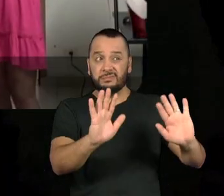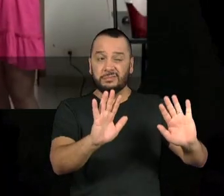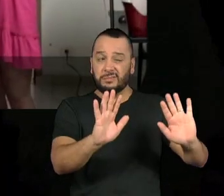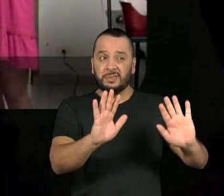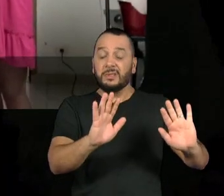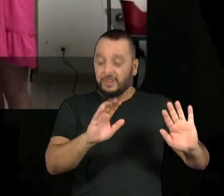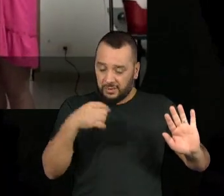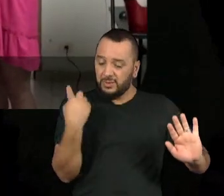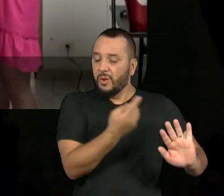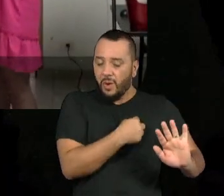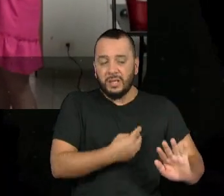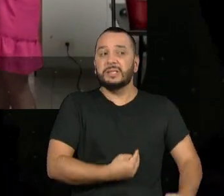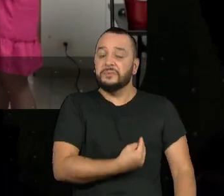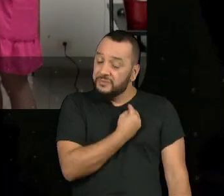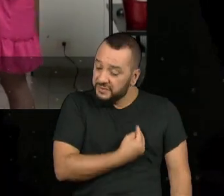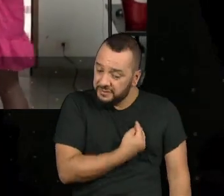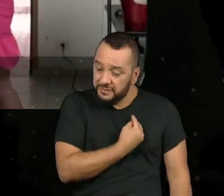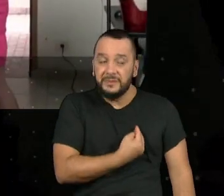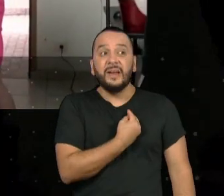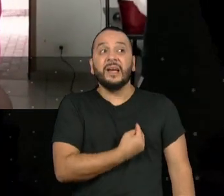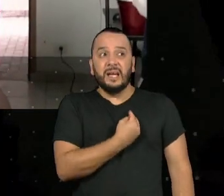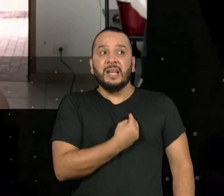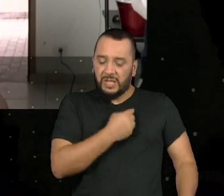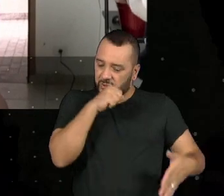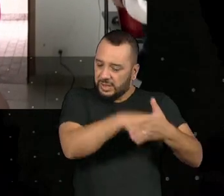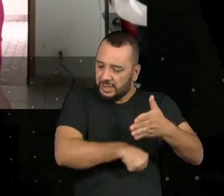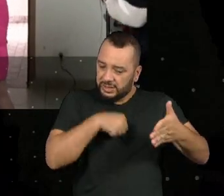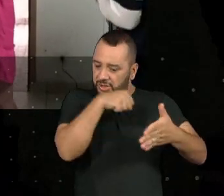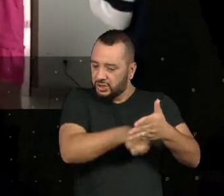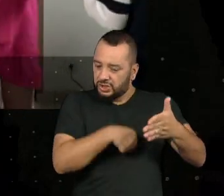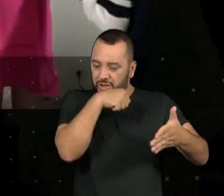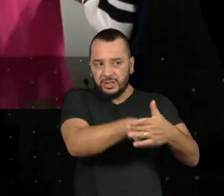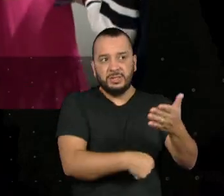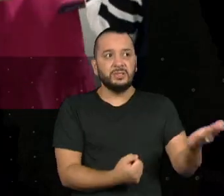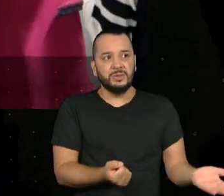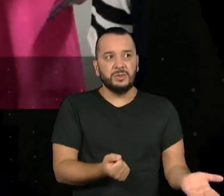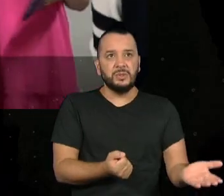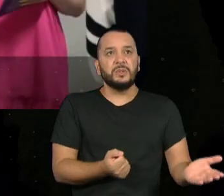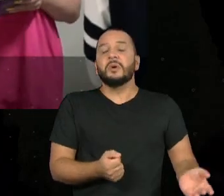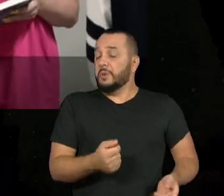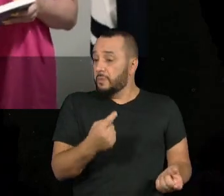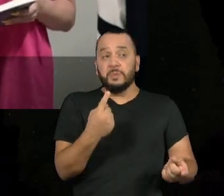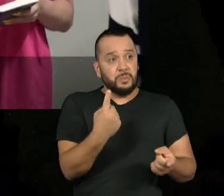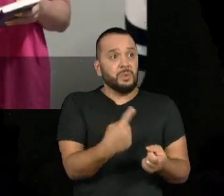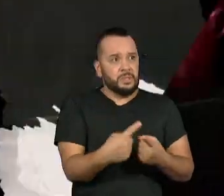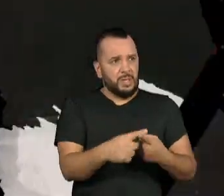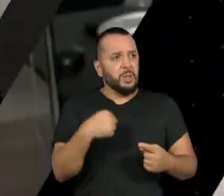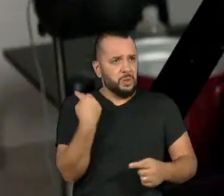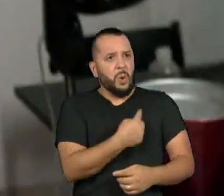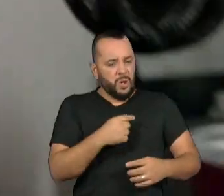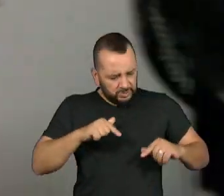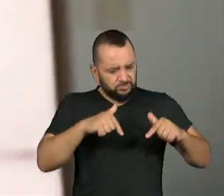E é viver persistindo. Porque a gente não pode se calar tudo isso e a gente vai lutar contra isso.